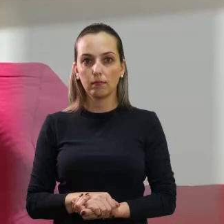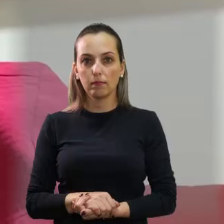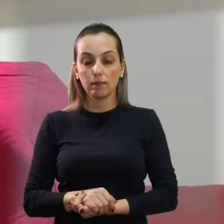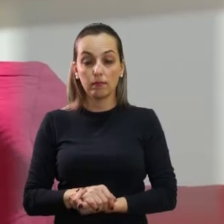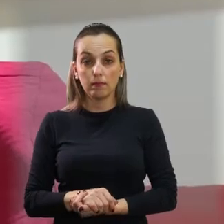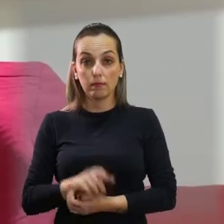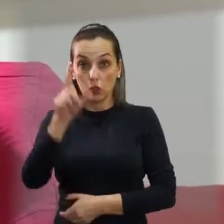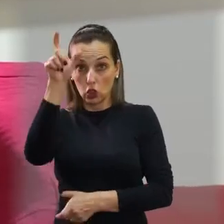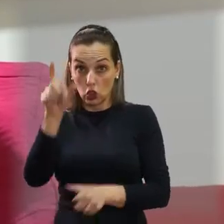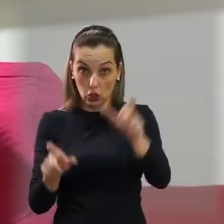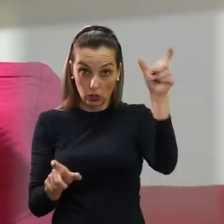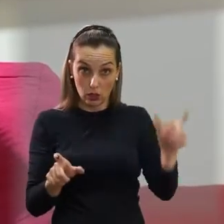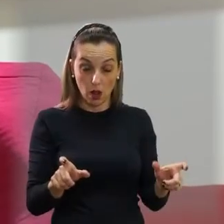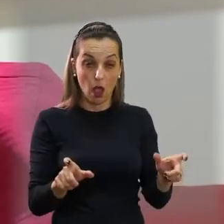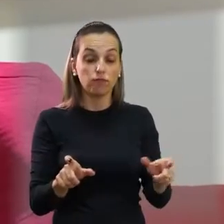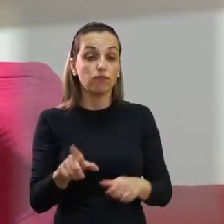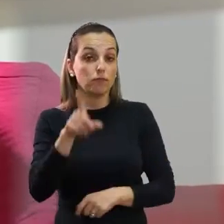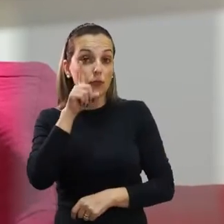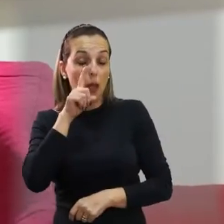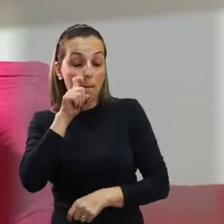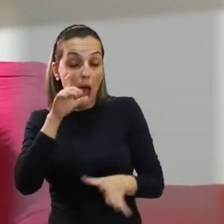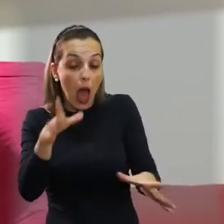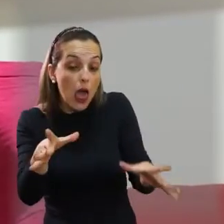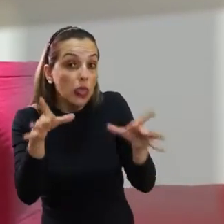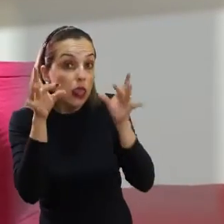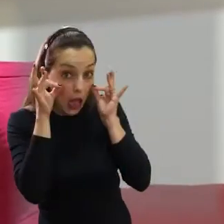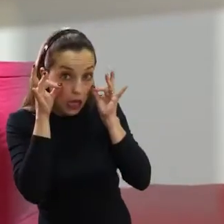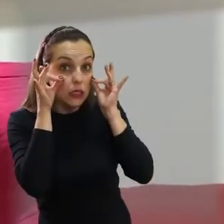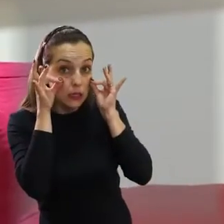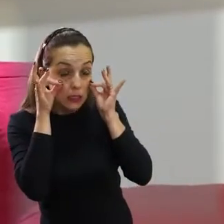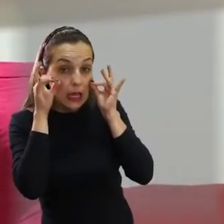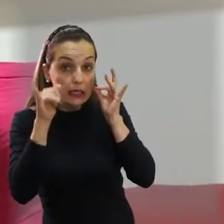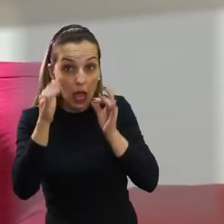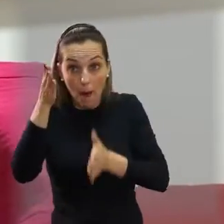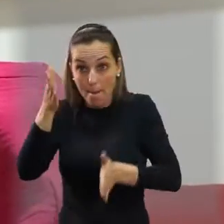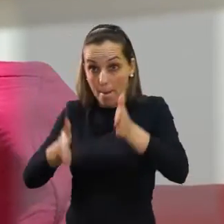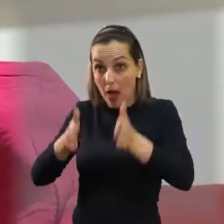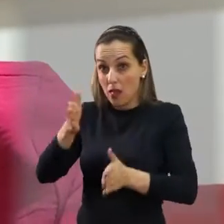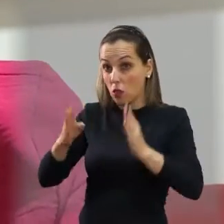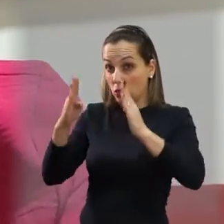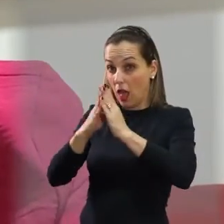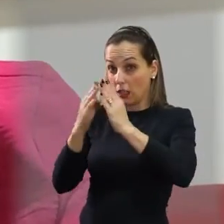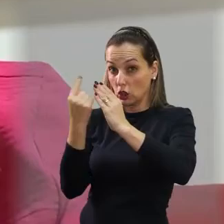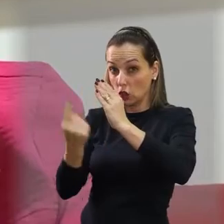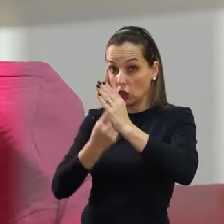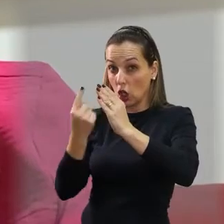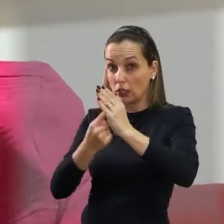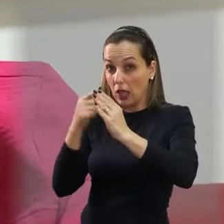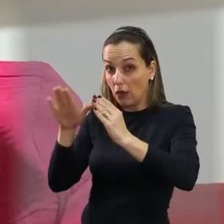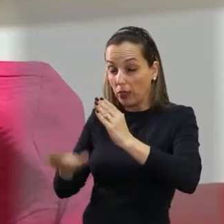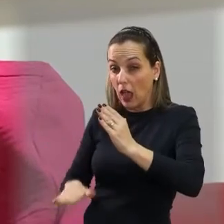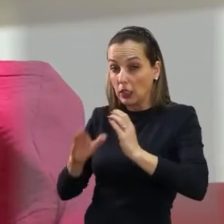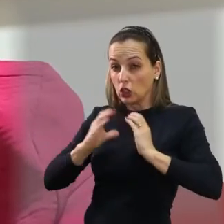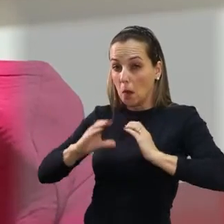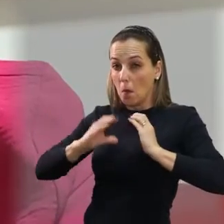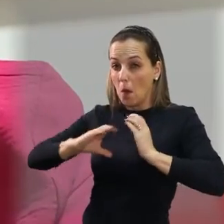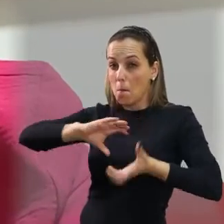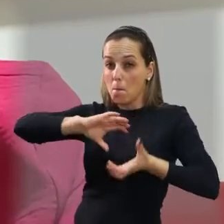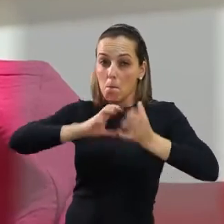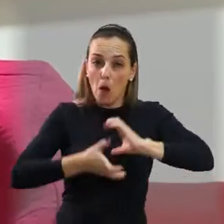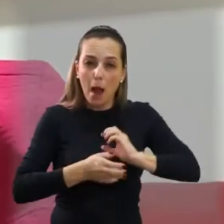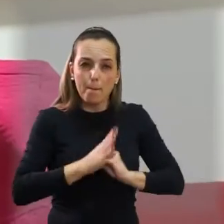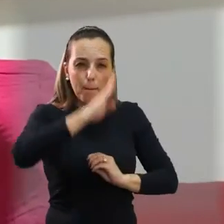Os pais devem se preocupar e procurar ajuda de um fonaudiólogo se houver uma mudança no